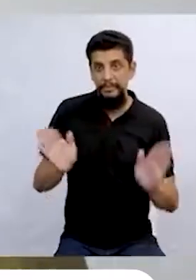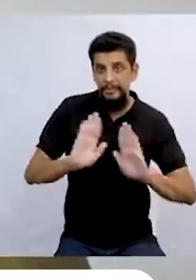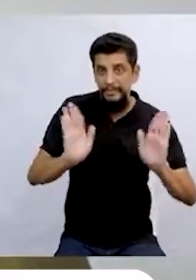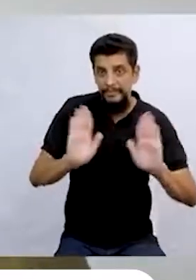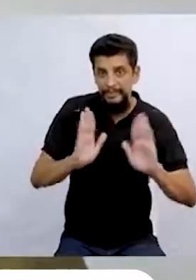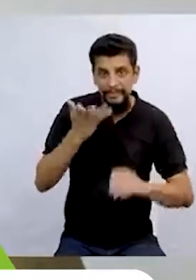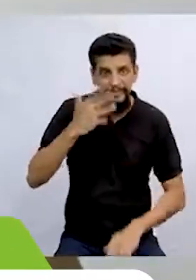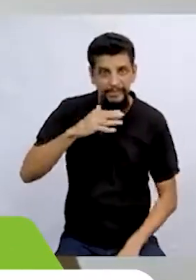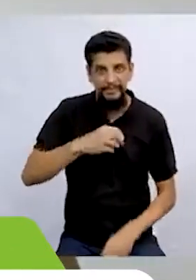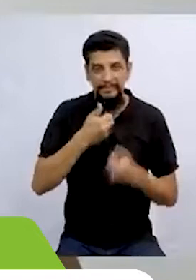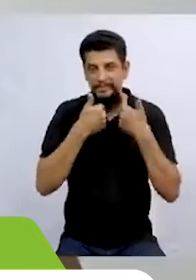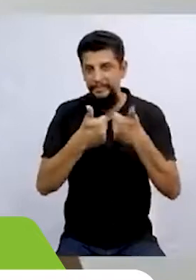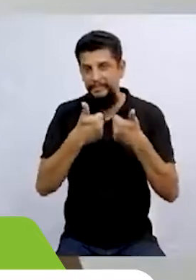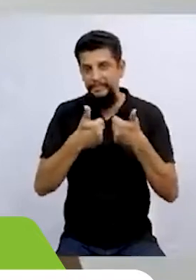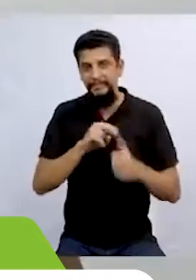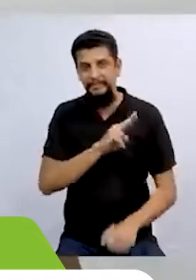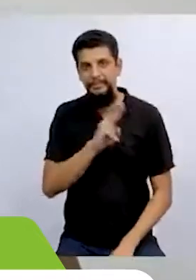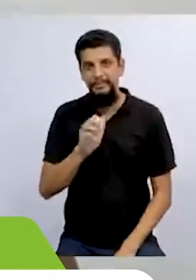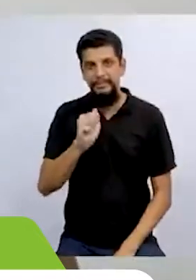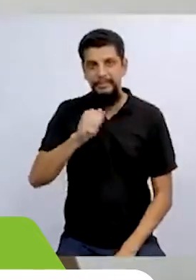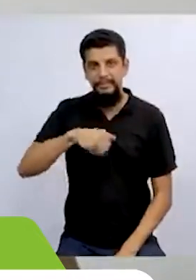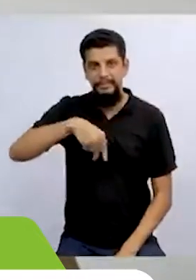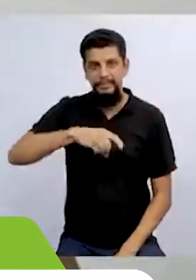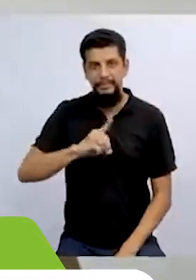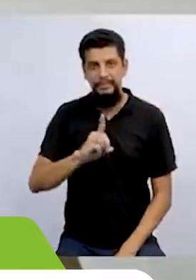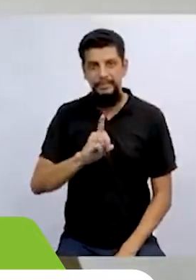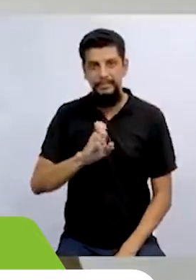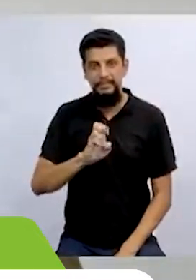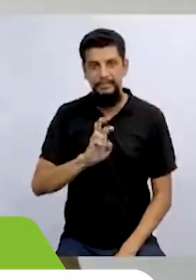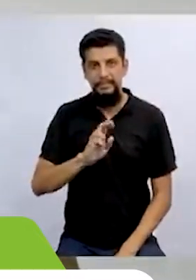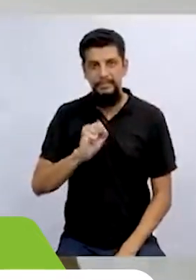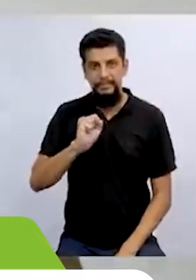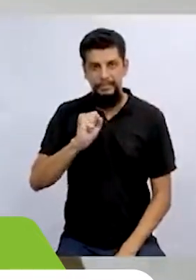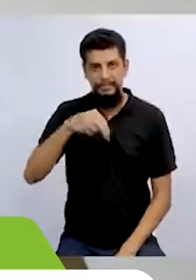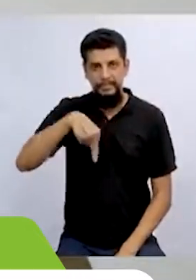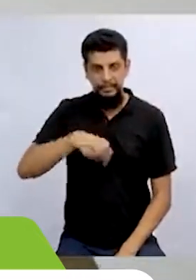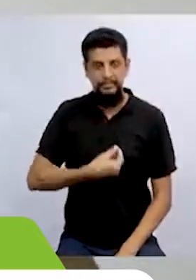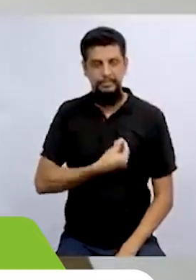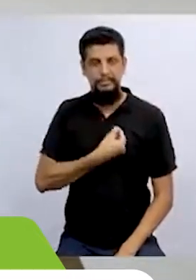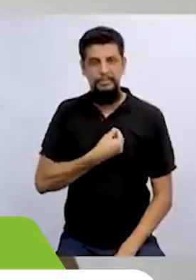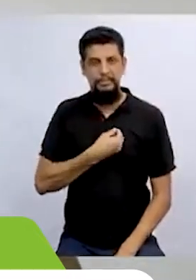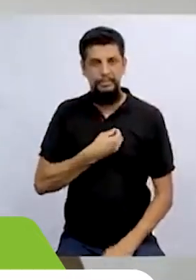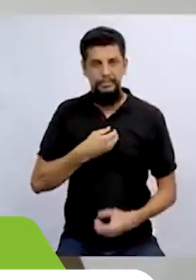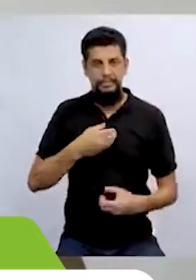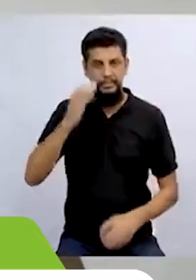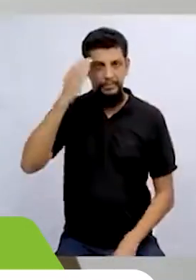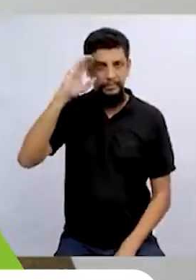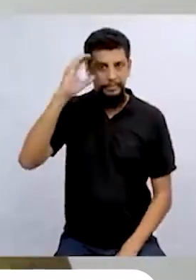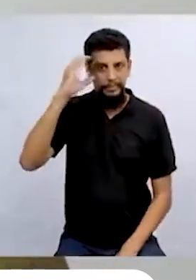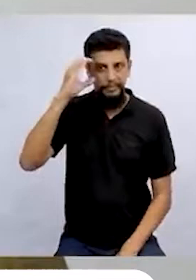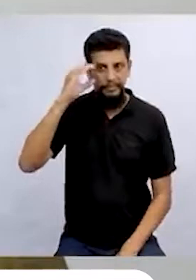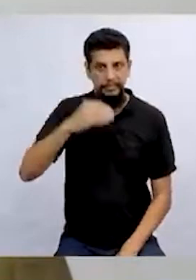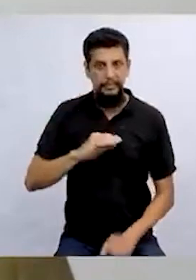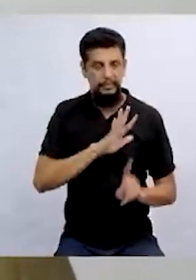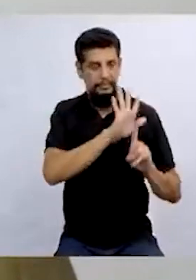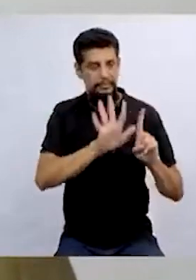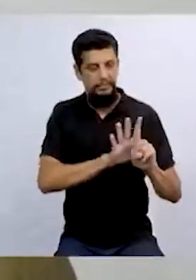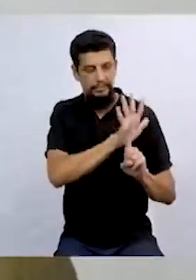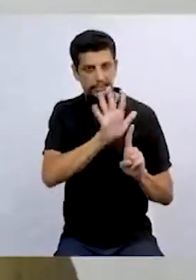Olá, crianças, tudo bem? Meu nome é Anderson Novello. Atualmente, eu moro em Curitiba. Eu sou